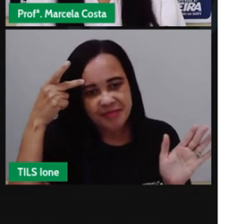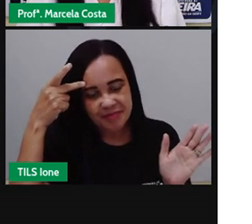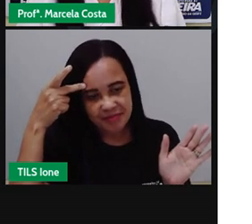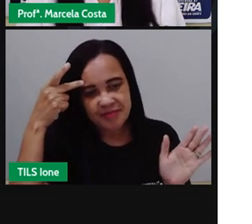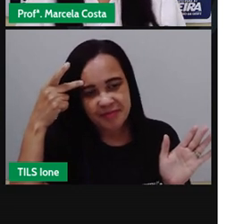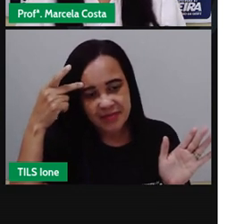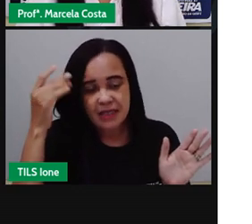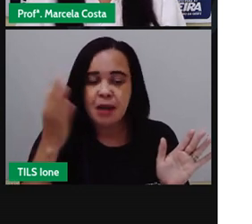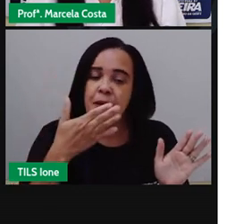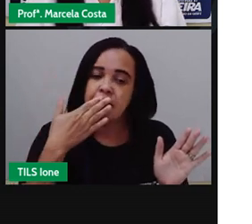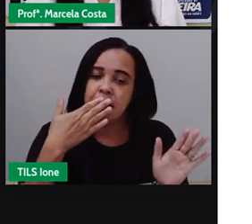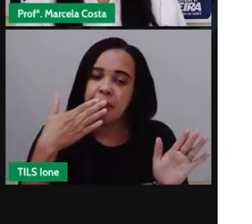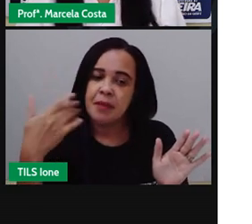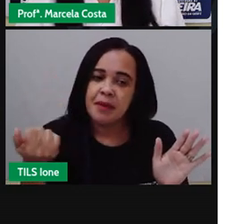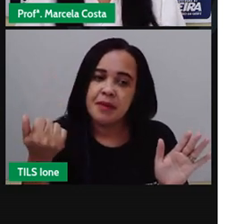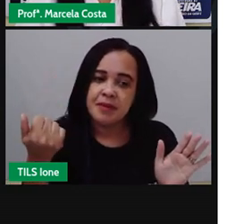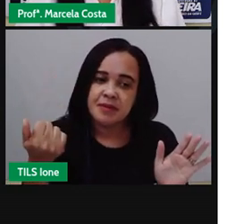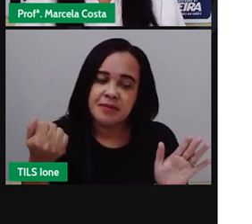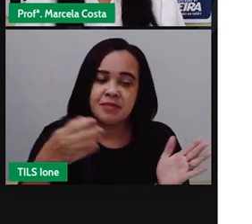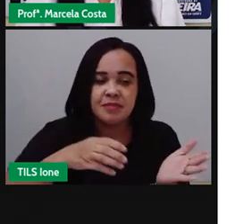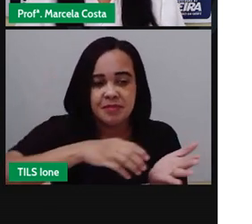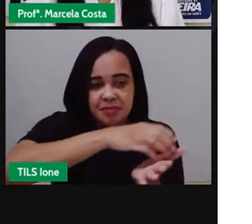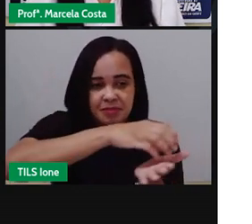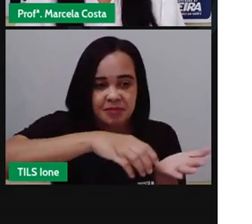que preferem um brinquedo